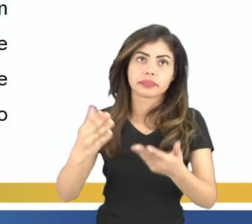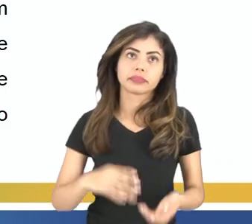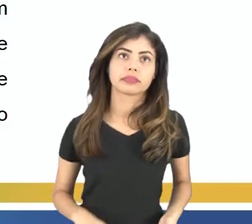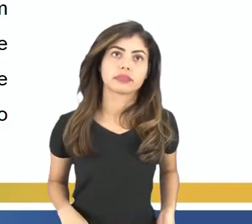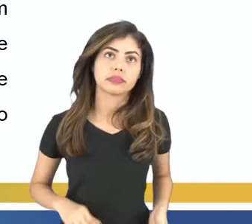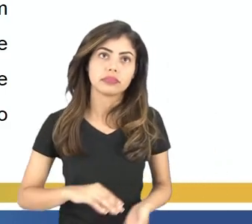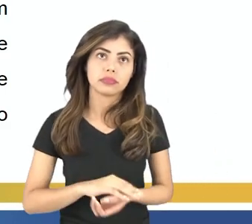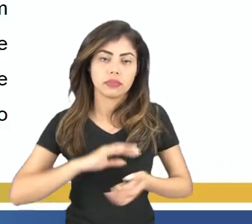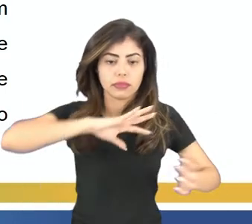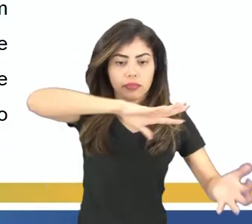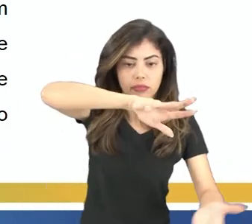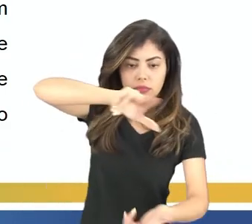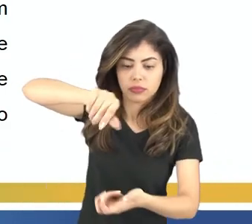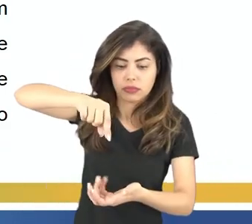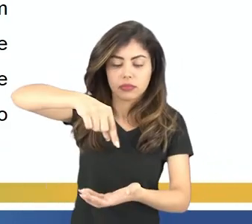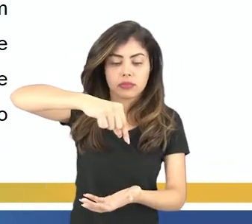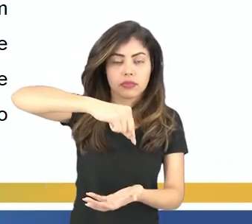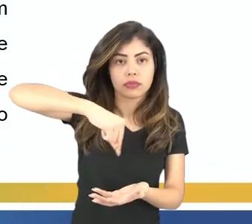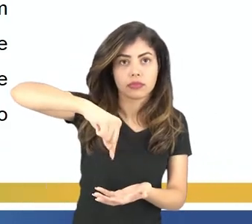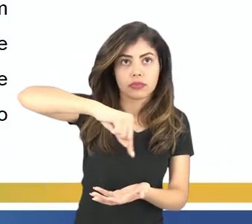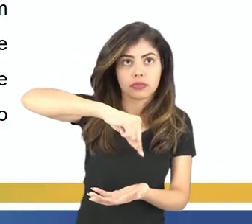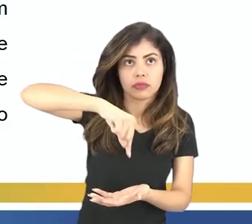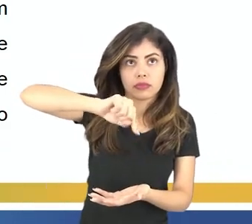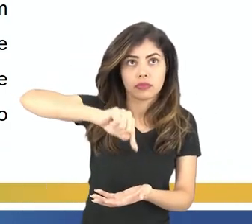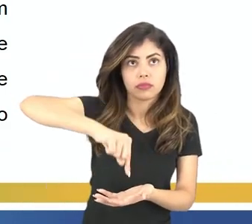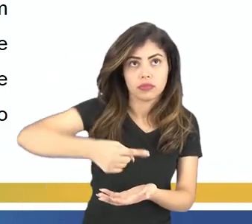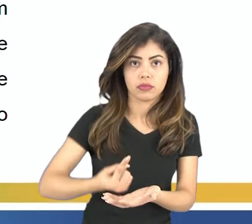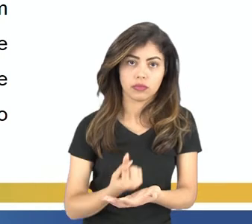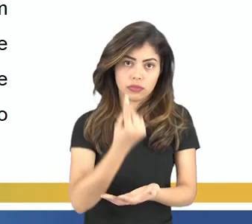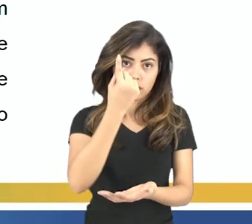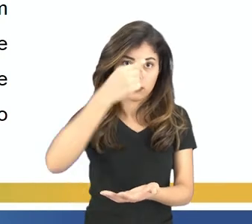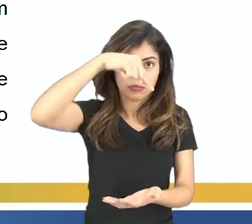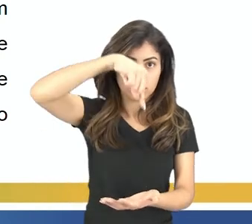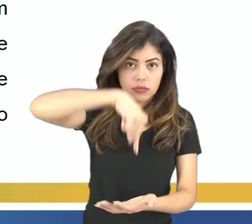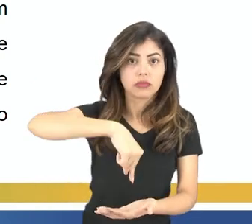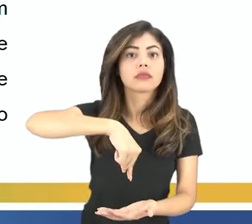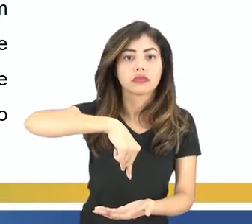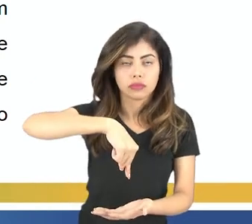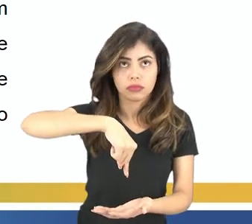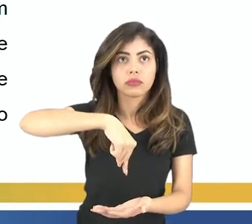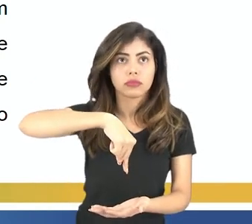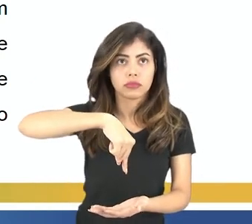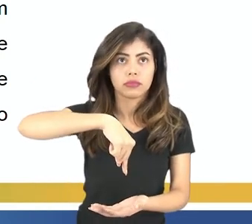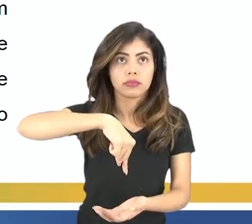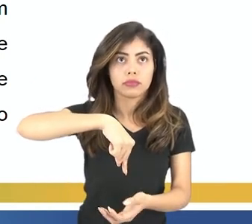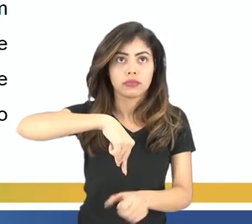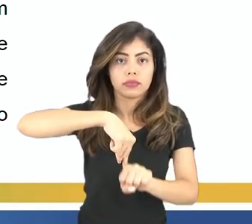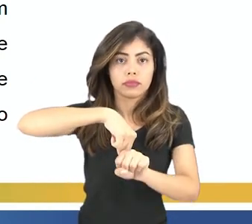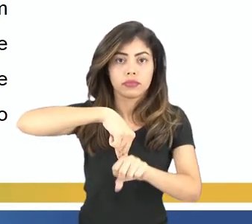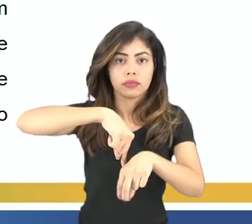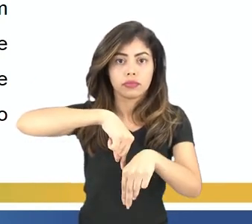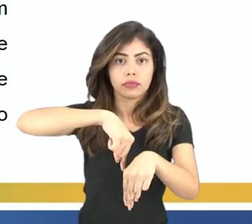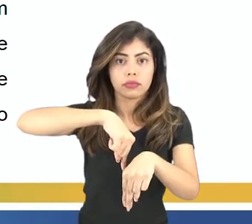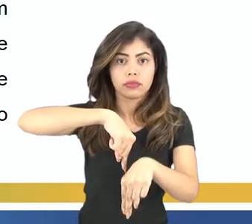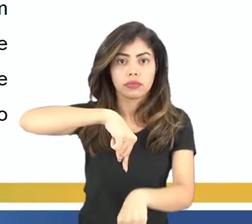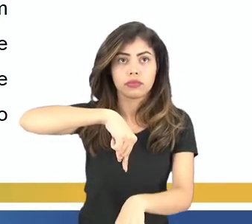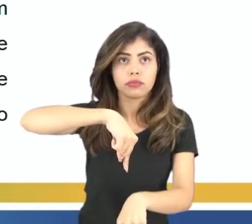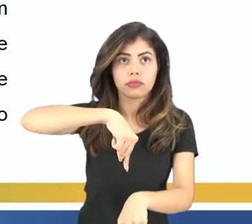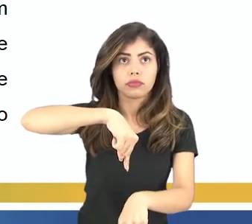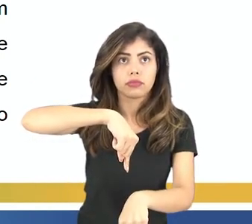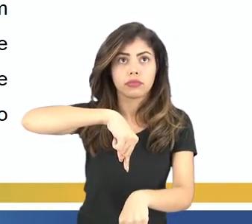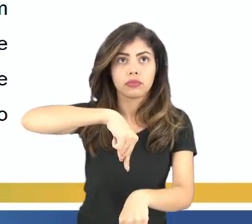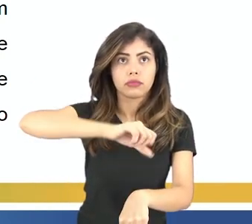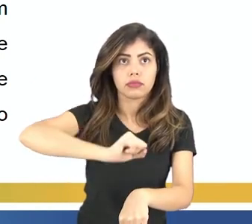No centro, nós temos o pontinho norte e sul. Na ponta da seta tem o norte e